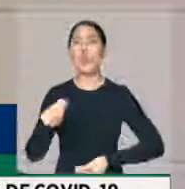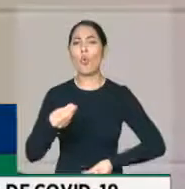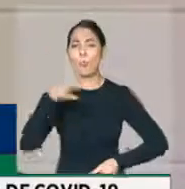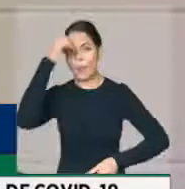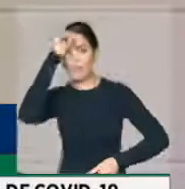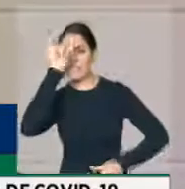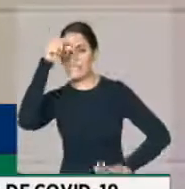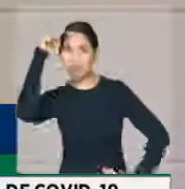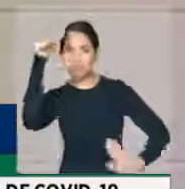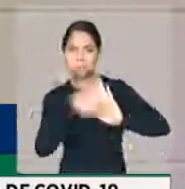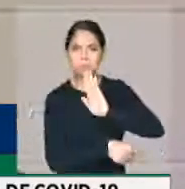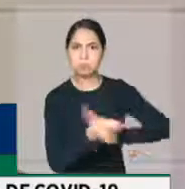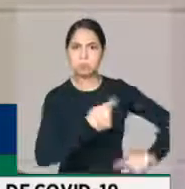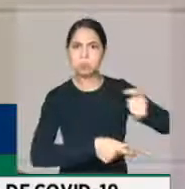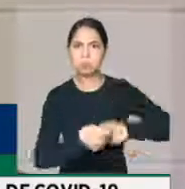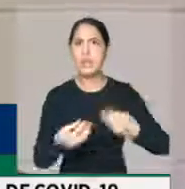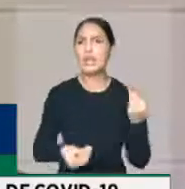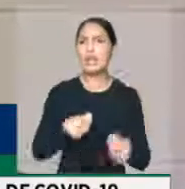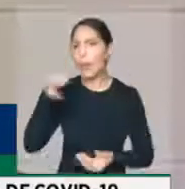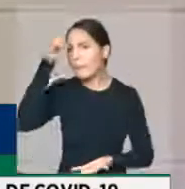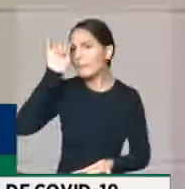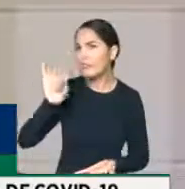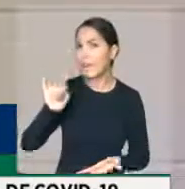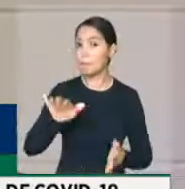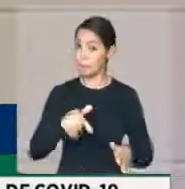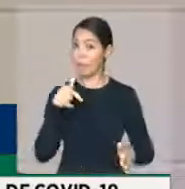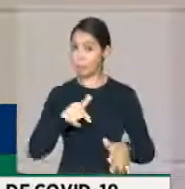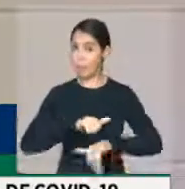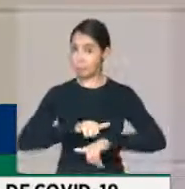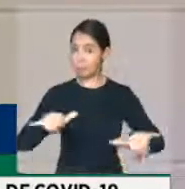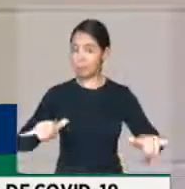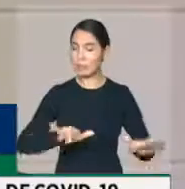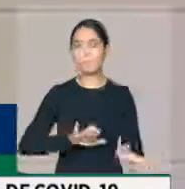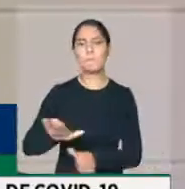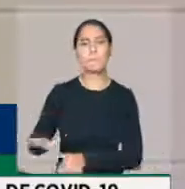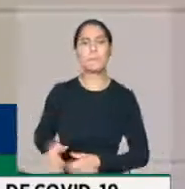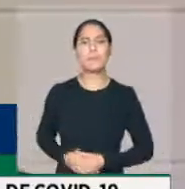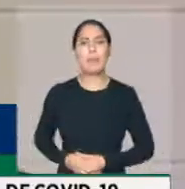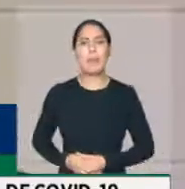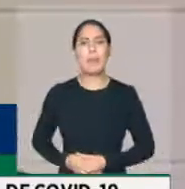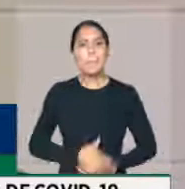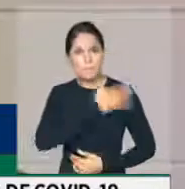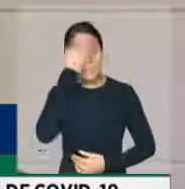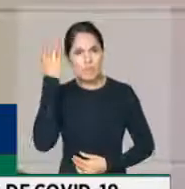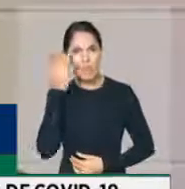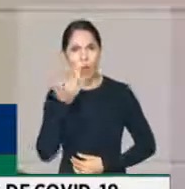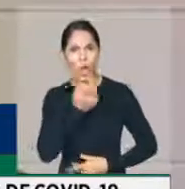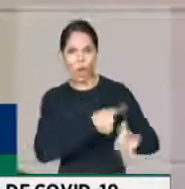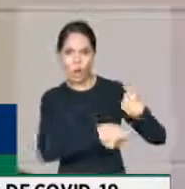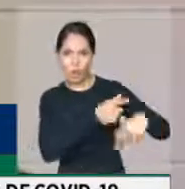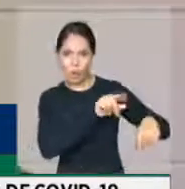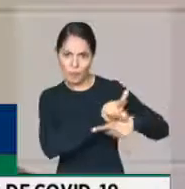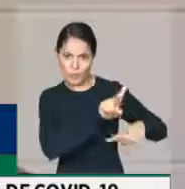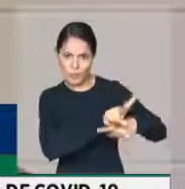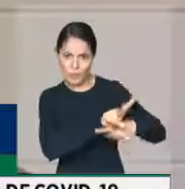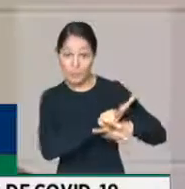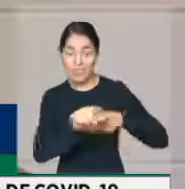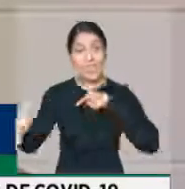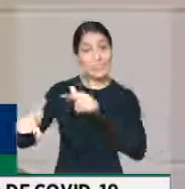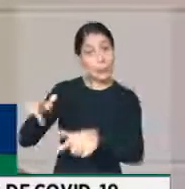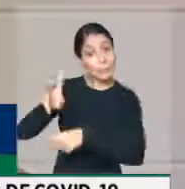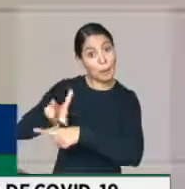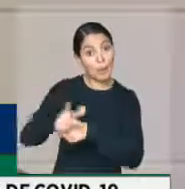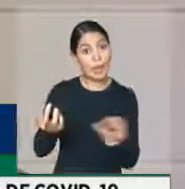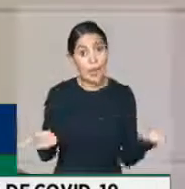é importante também. Quando a gente protege a economia, a gente está protegendo os empregos e, portanto, a vida das pessoas